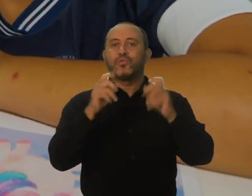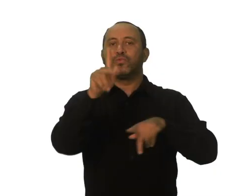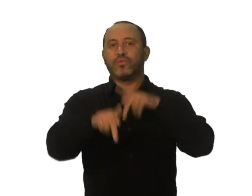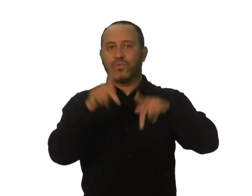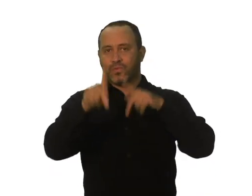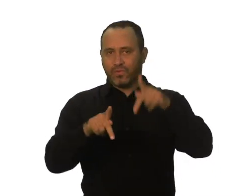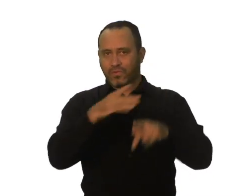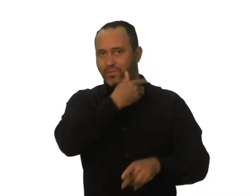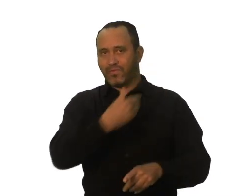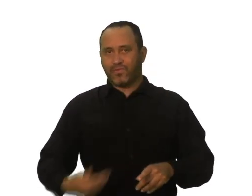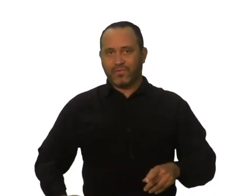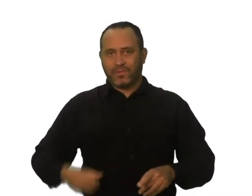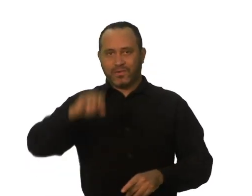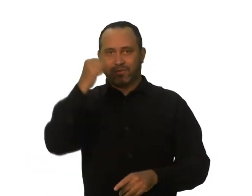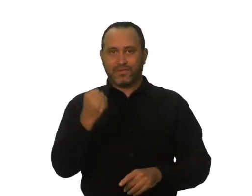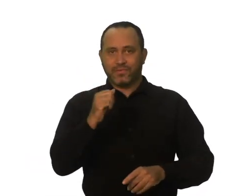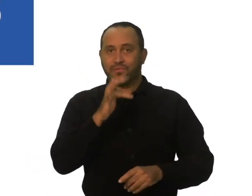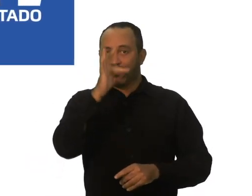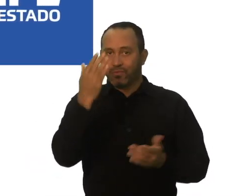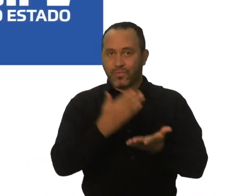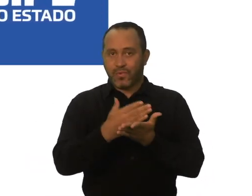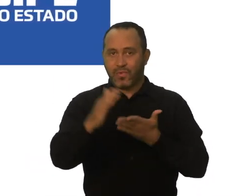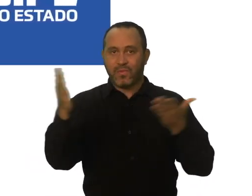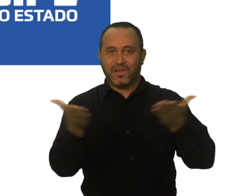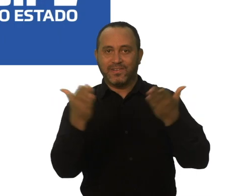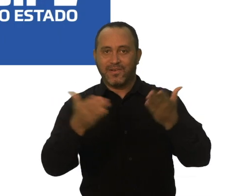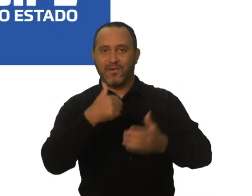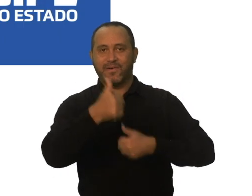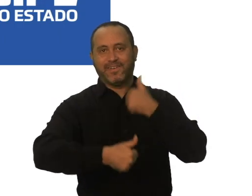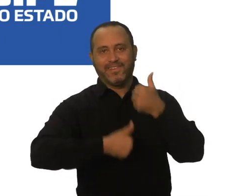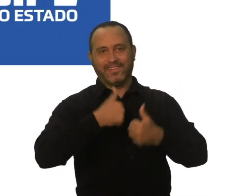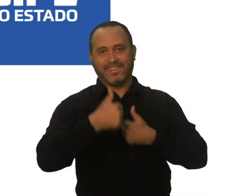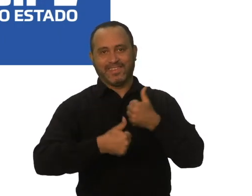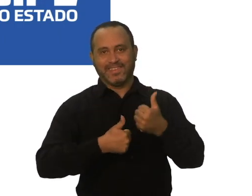povo. Governo de Sergipe. O futuro começa agora.